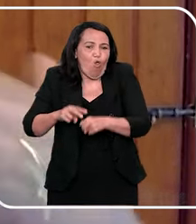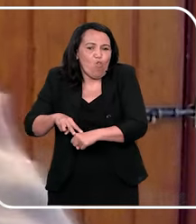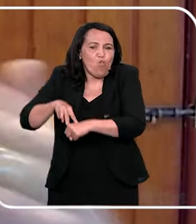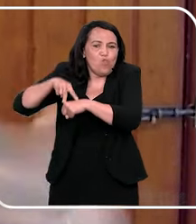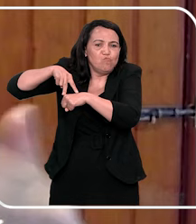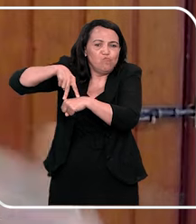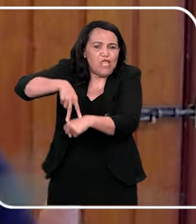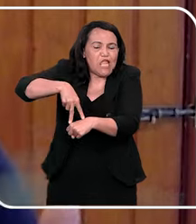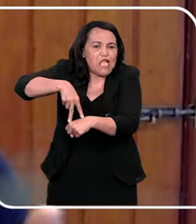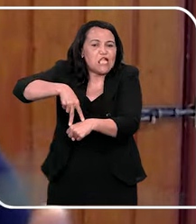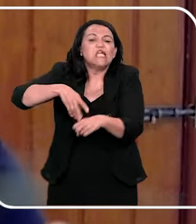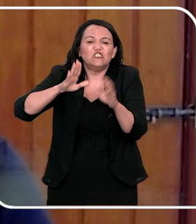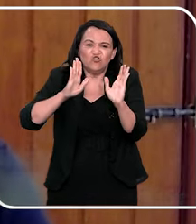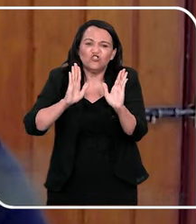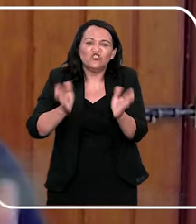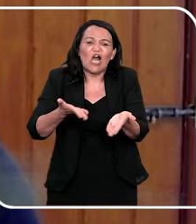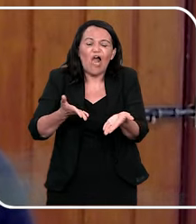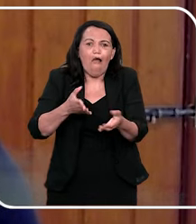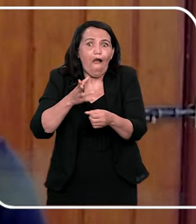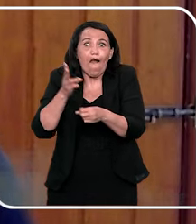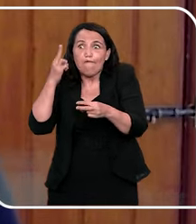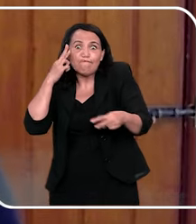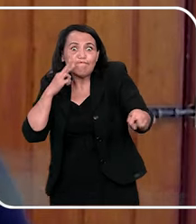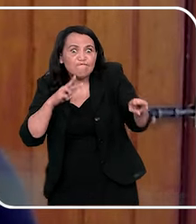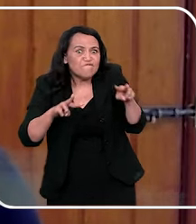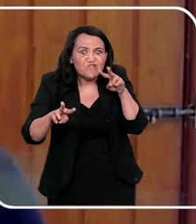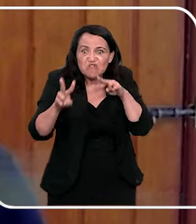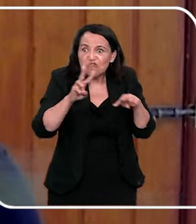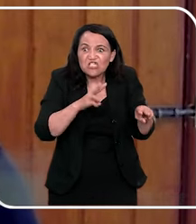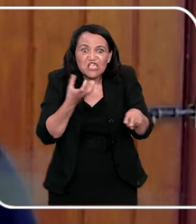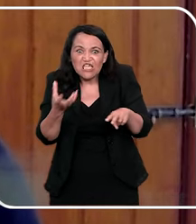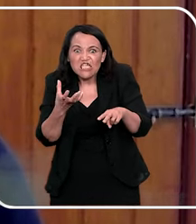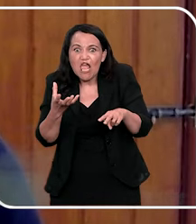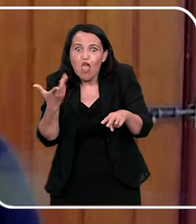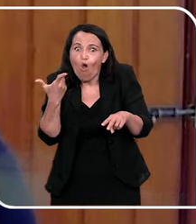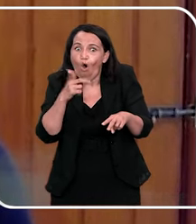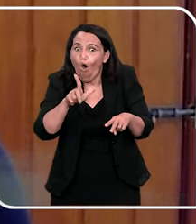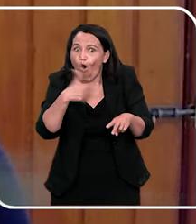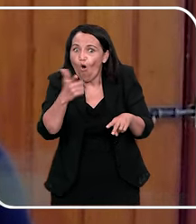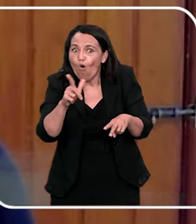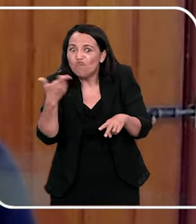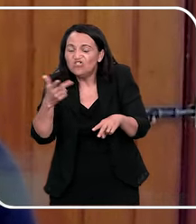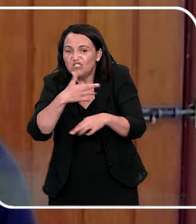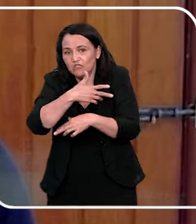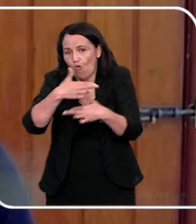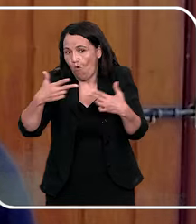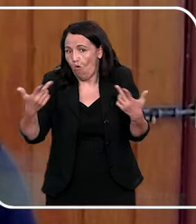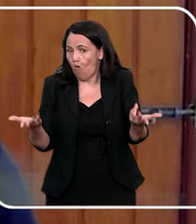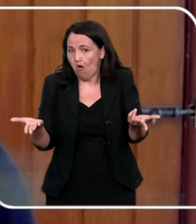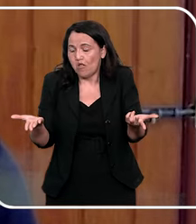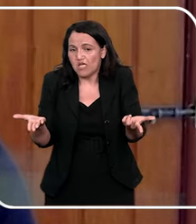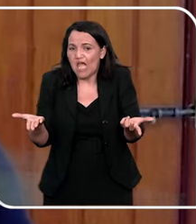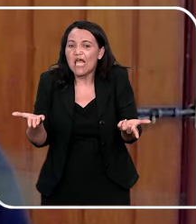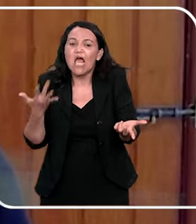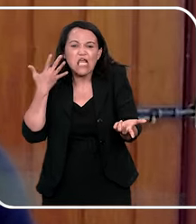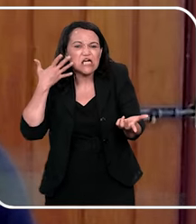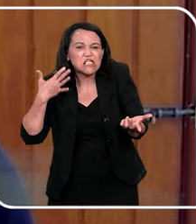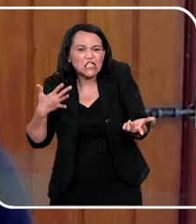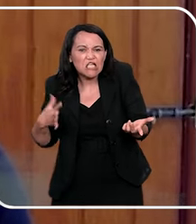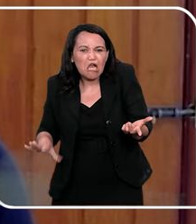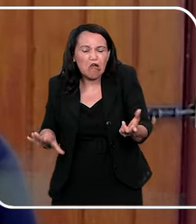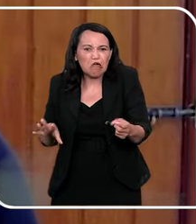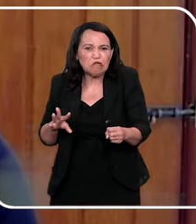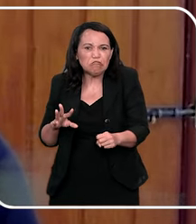vezes ele já consumiu tanta coisa e já viu tanta coisa que ele tá procurando coisas novas. E aquela sensação de inércia de uma criança, de